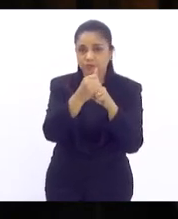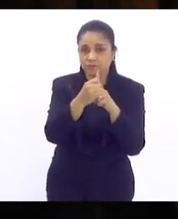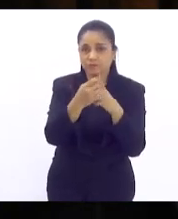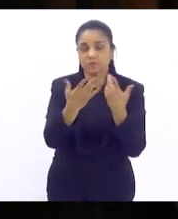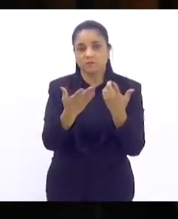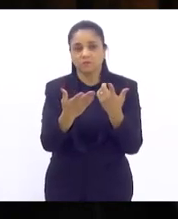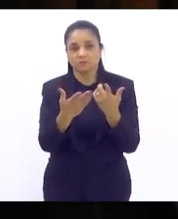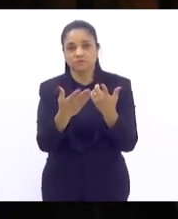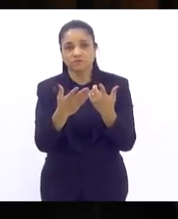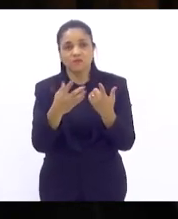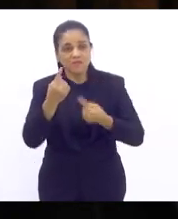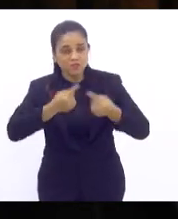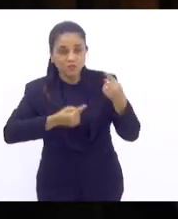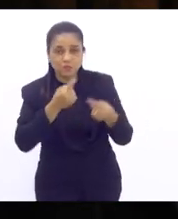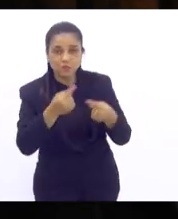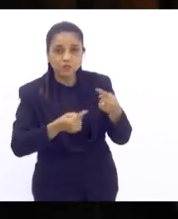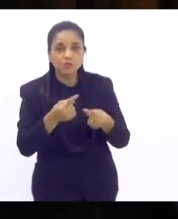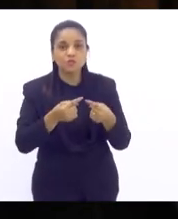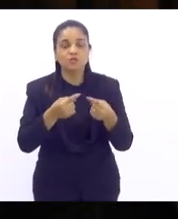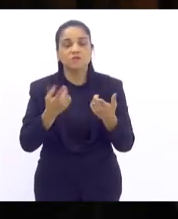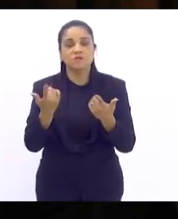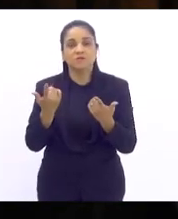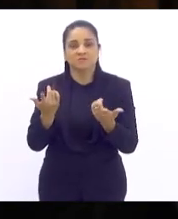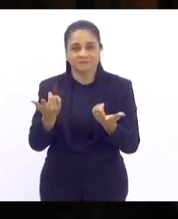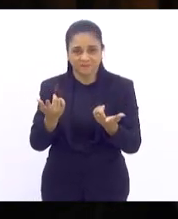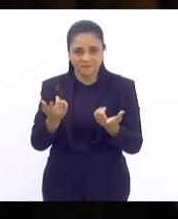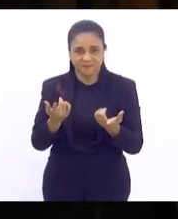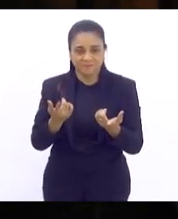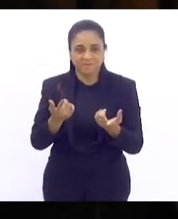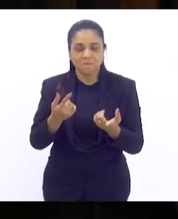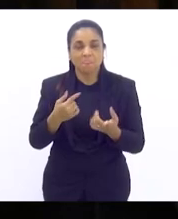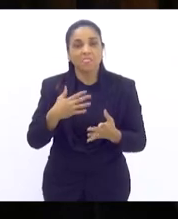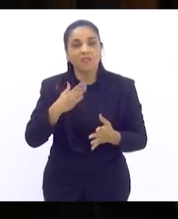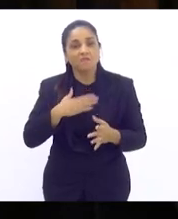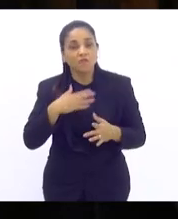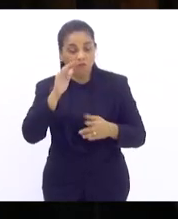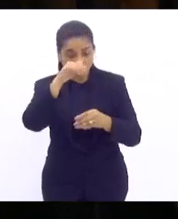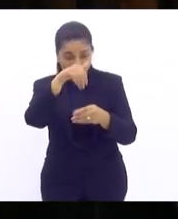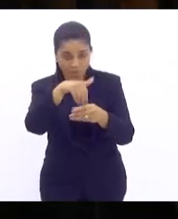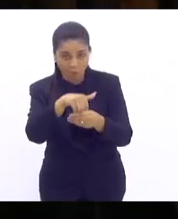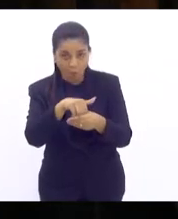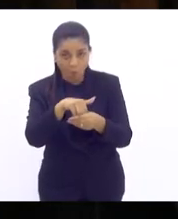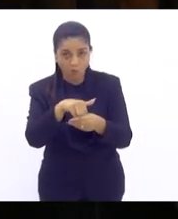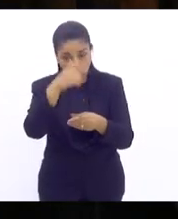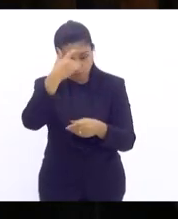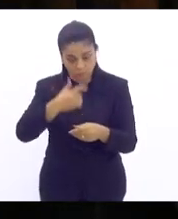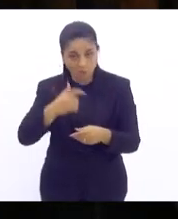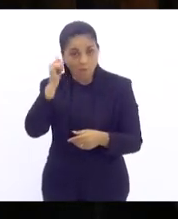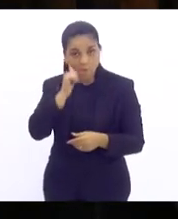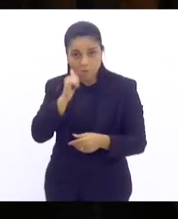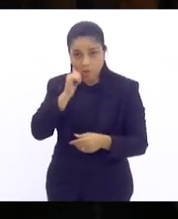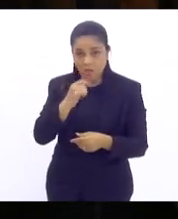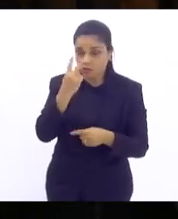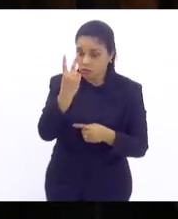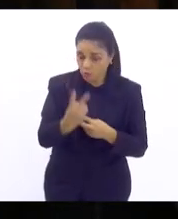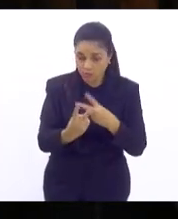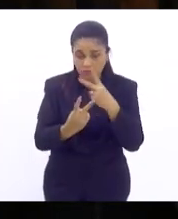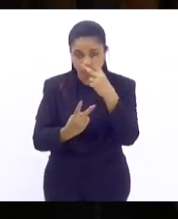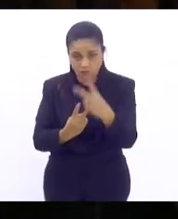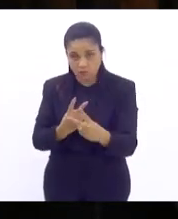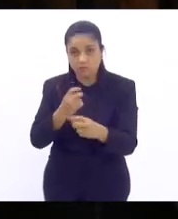alguma forma algum peso no âmbito dessas discussões. a gente mesmo vota a cada dois anos, mais